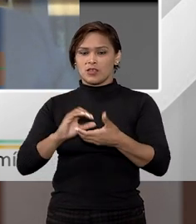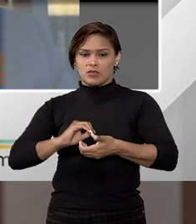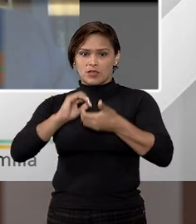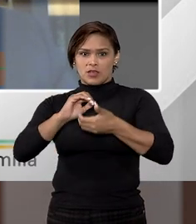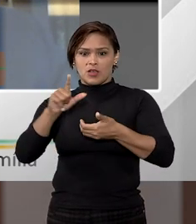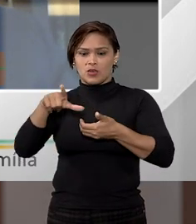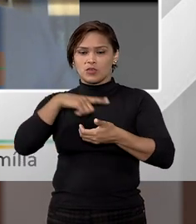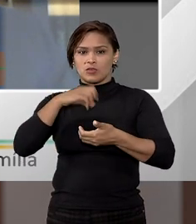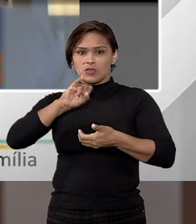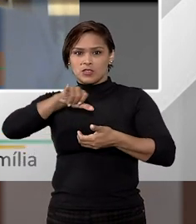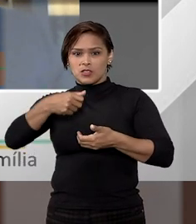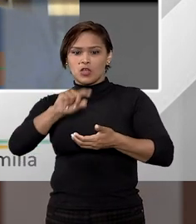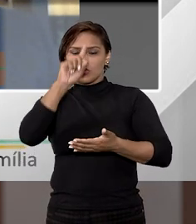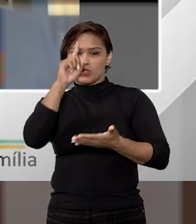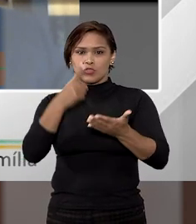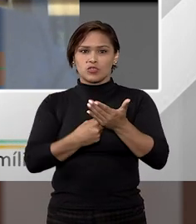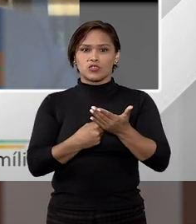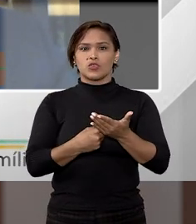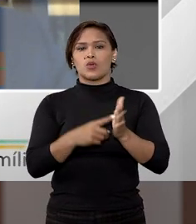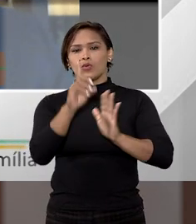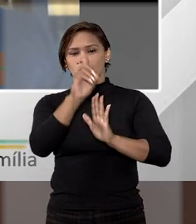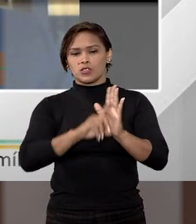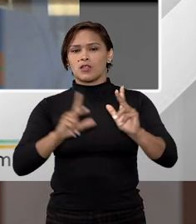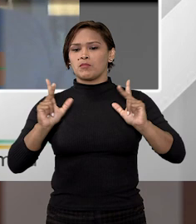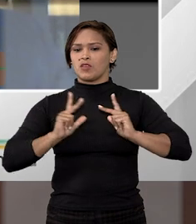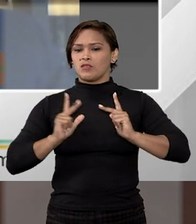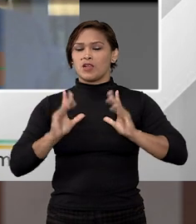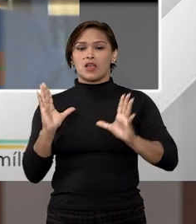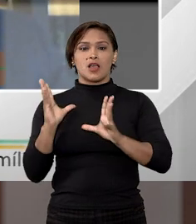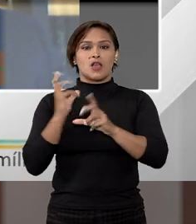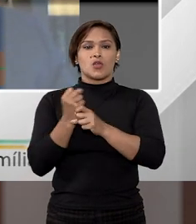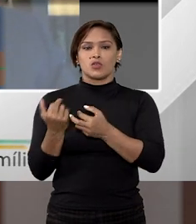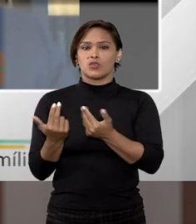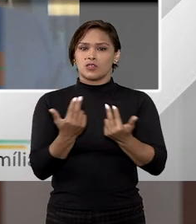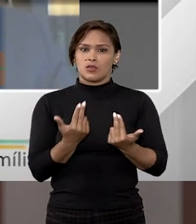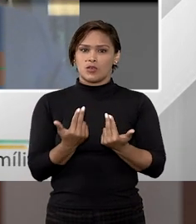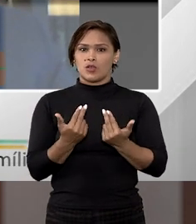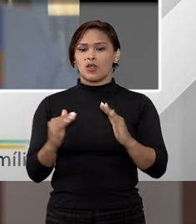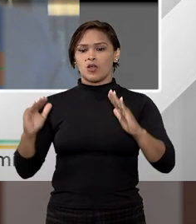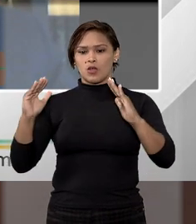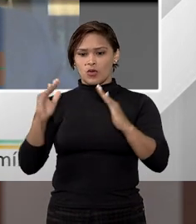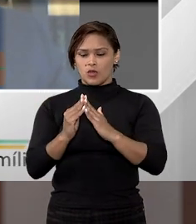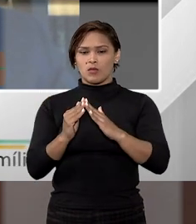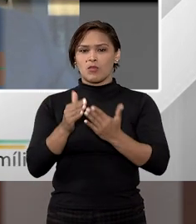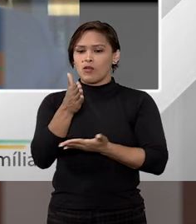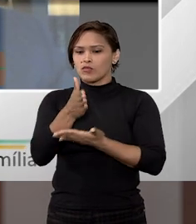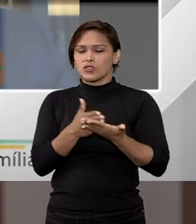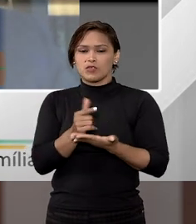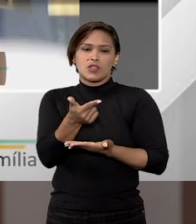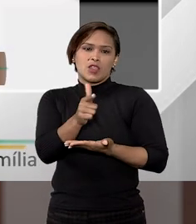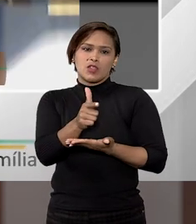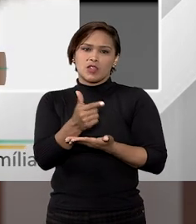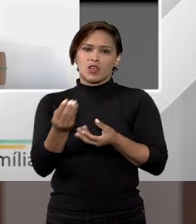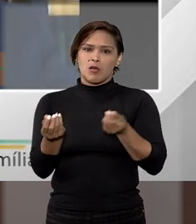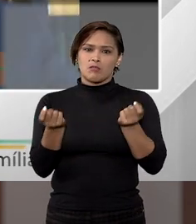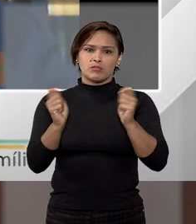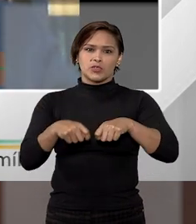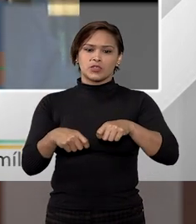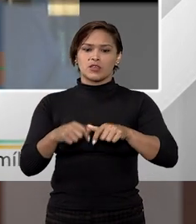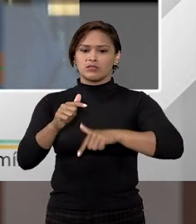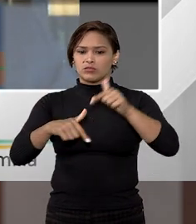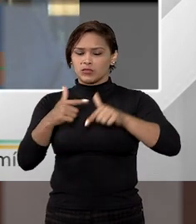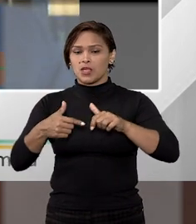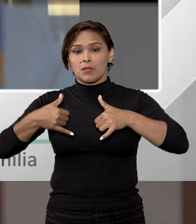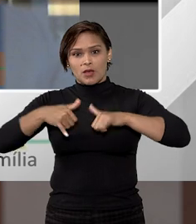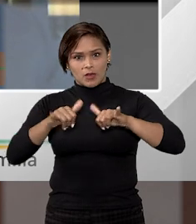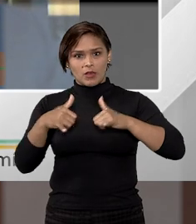corte, ou seja, que julgam matérias de direito privado, chegaram à mesma conclusão de que o imóvel sendo indivisível, mesmo existindo ali uma atividade